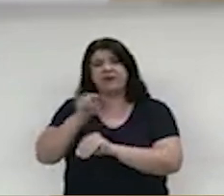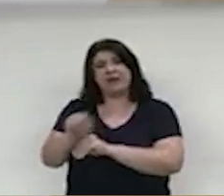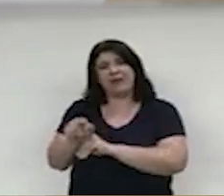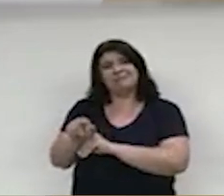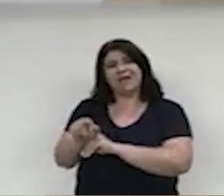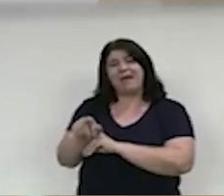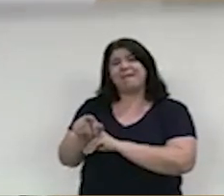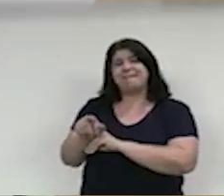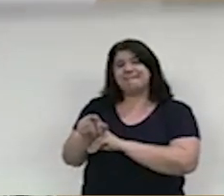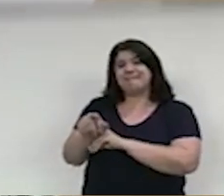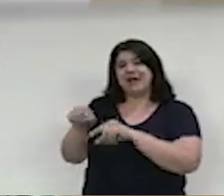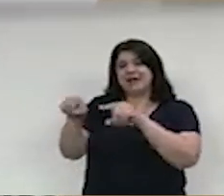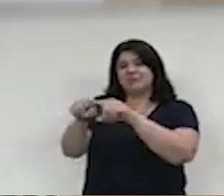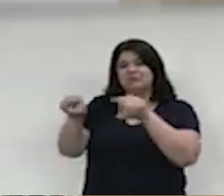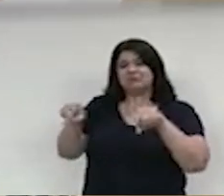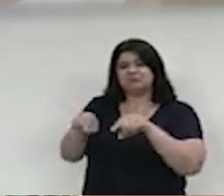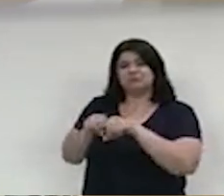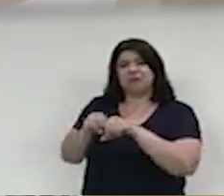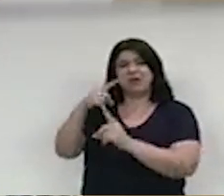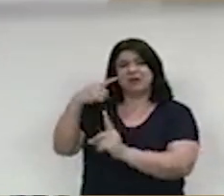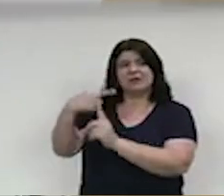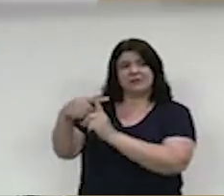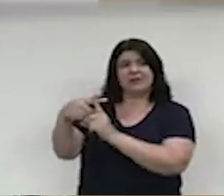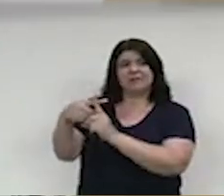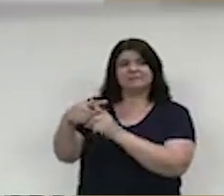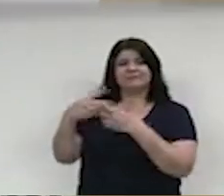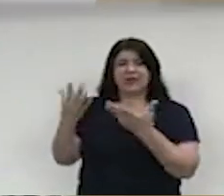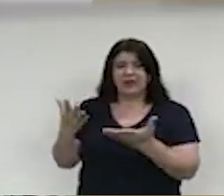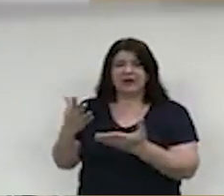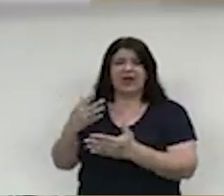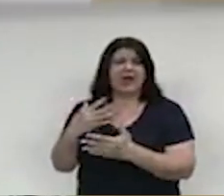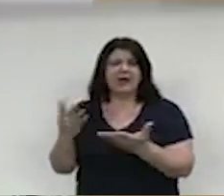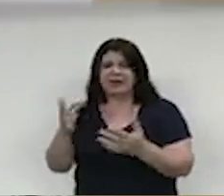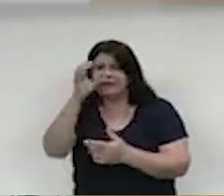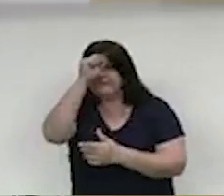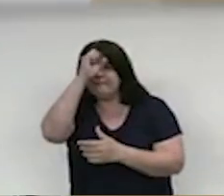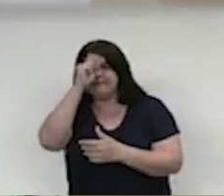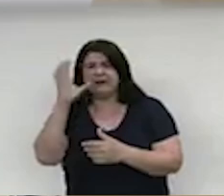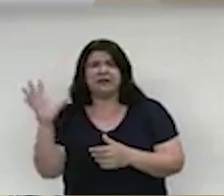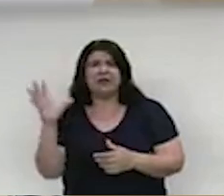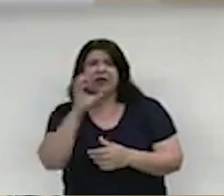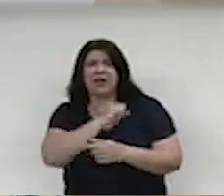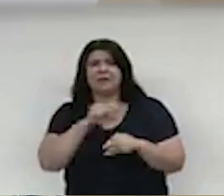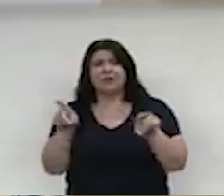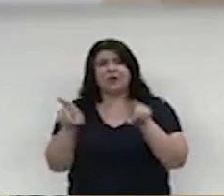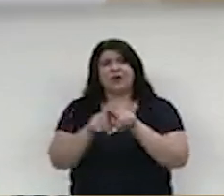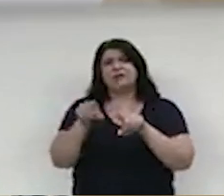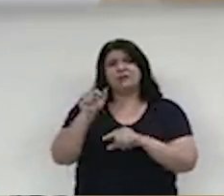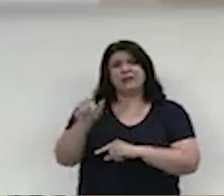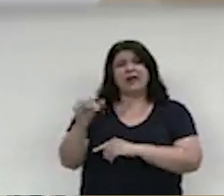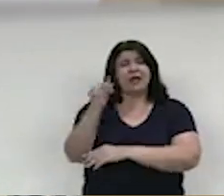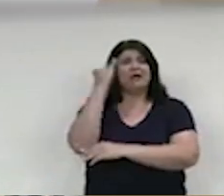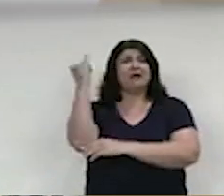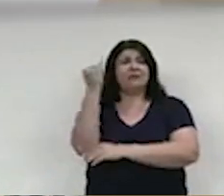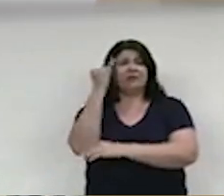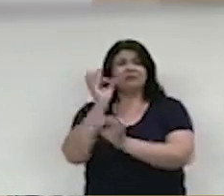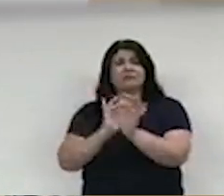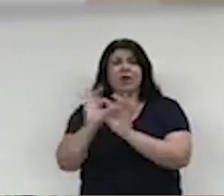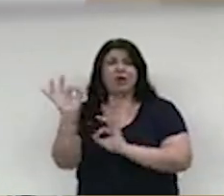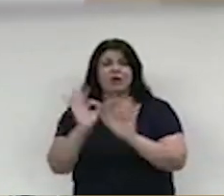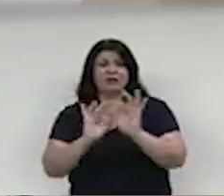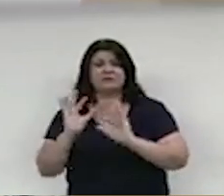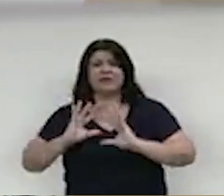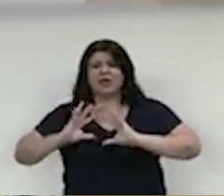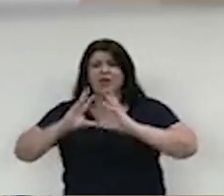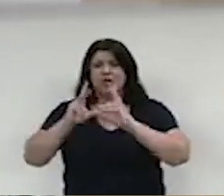morada da Grande Planície. Ali, ele se adaptou rápido, ao mesmo tempo em que se tornou peça-chave na organização de pastas,